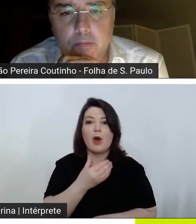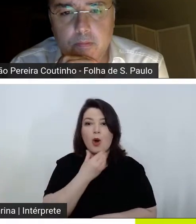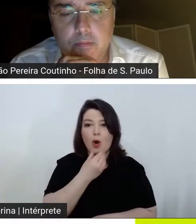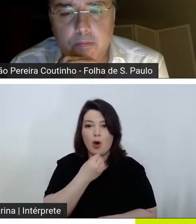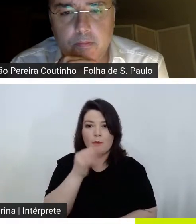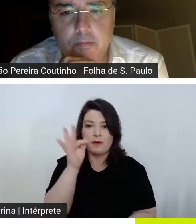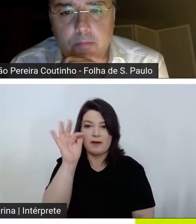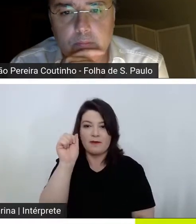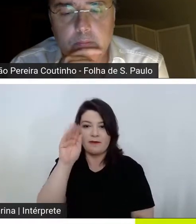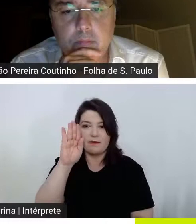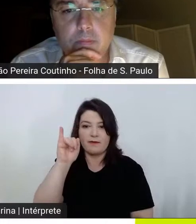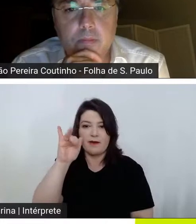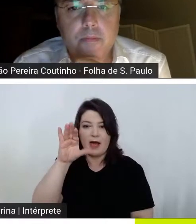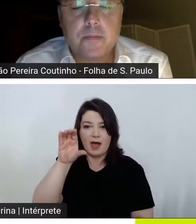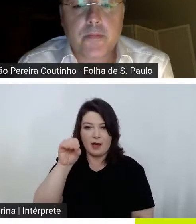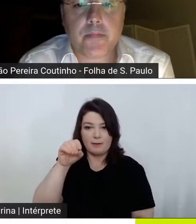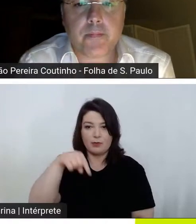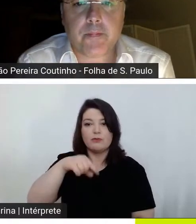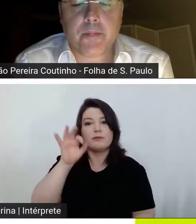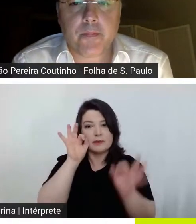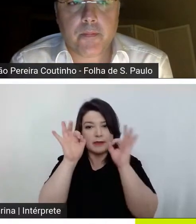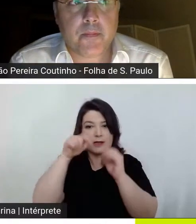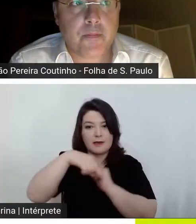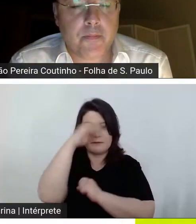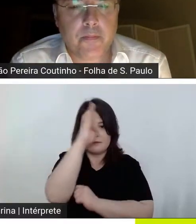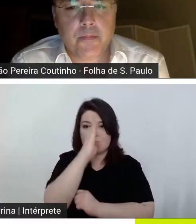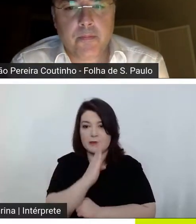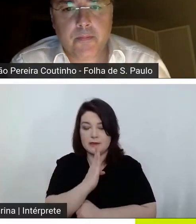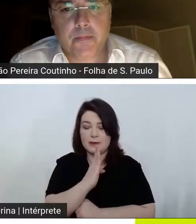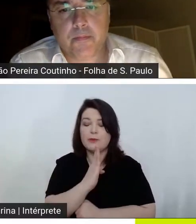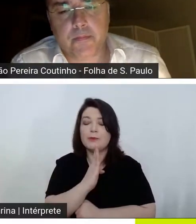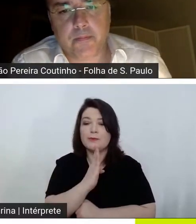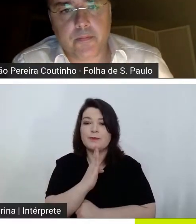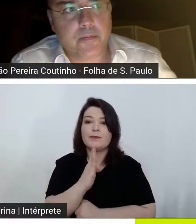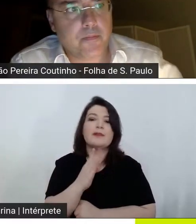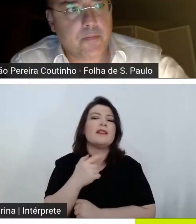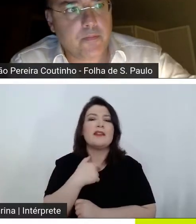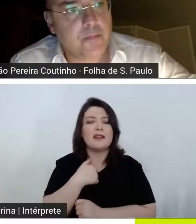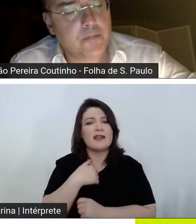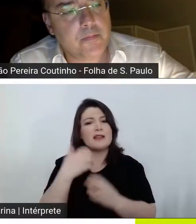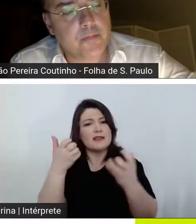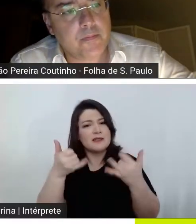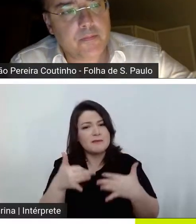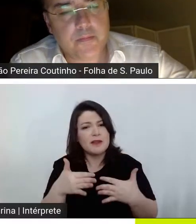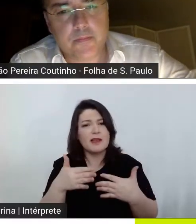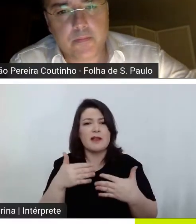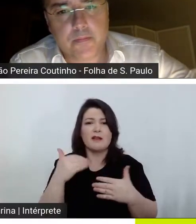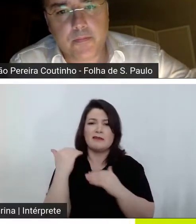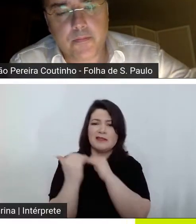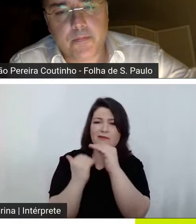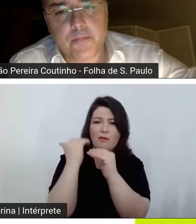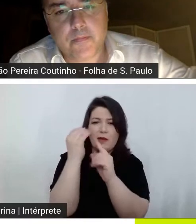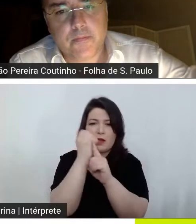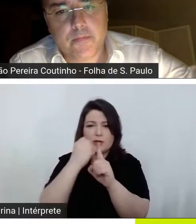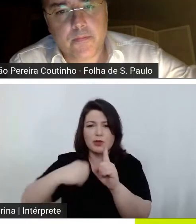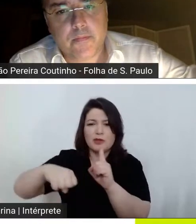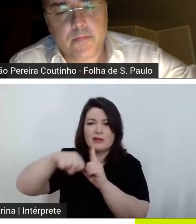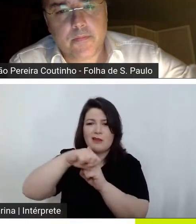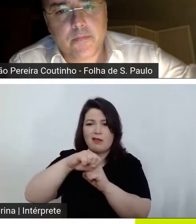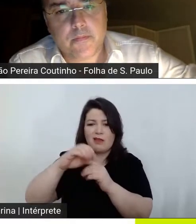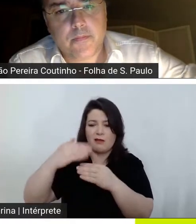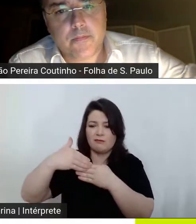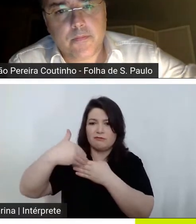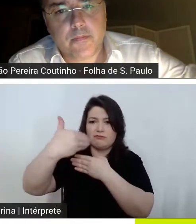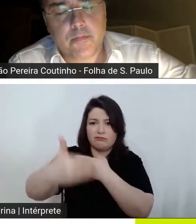psicanalista brasileiro que ele fala que há tantos desenvolvimentos na sociedade pós-moderna